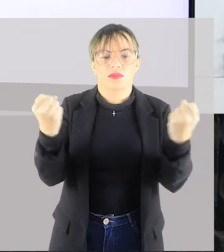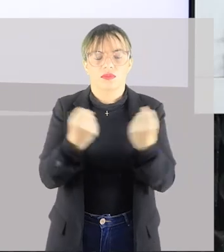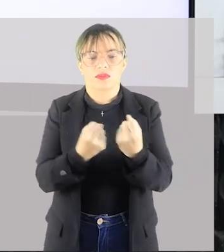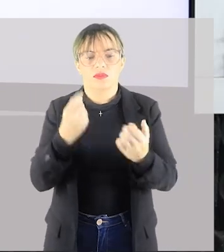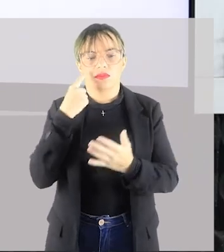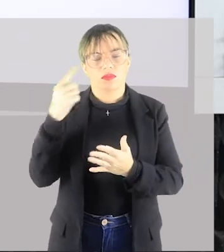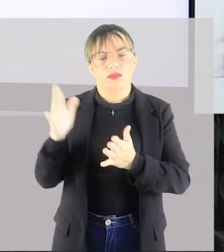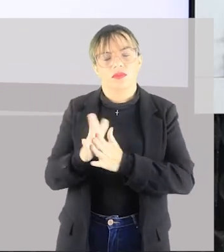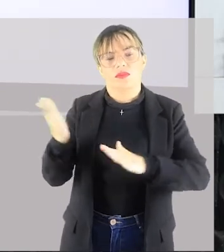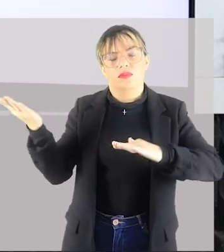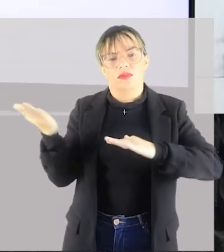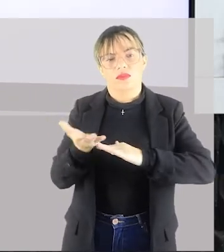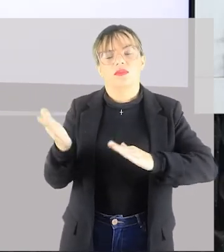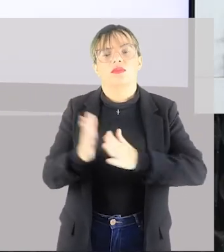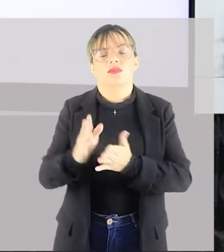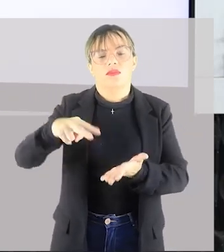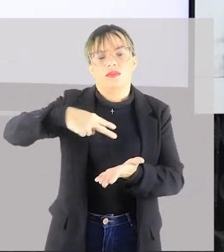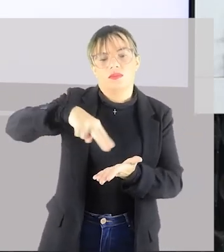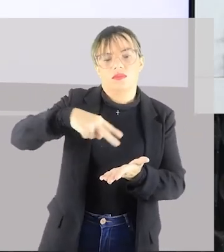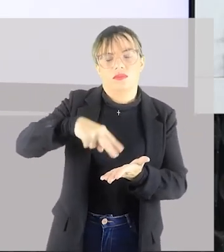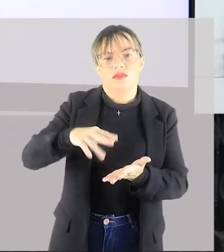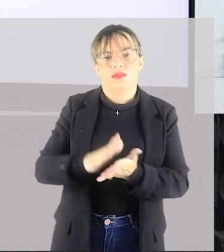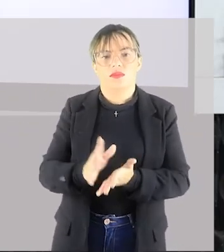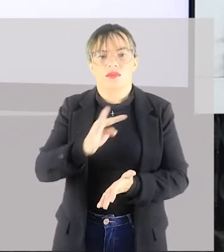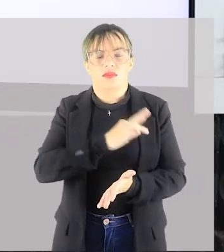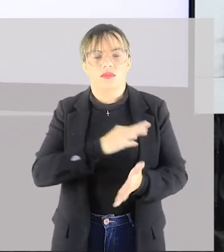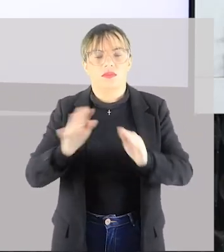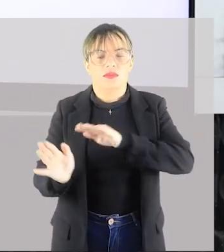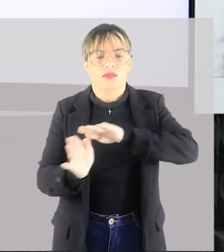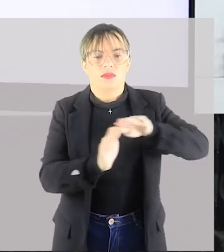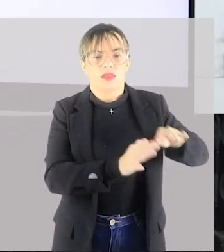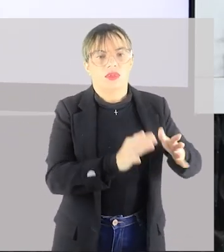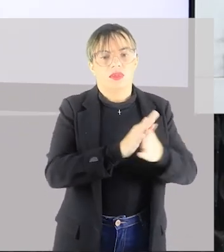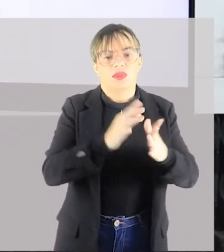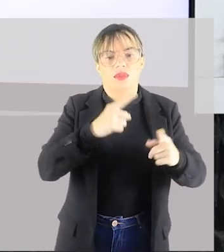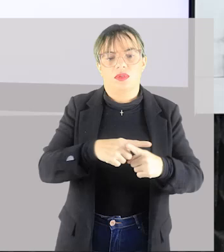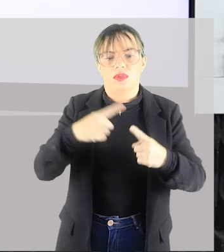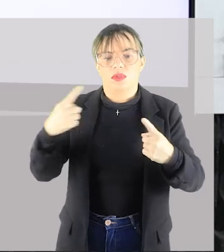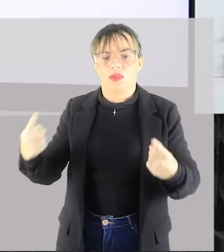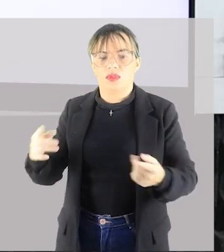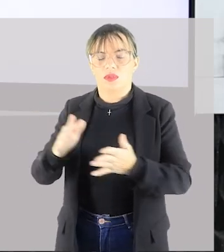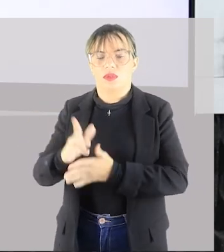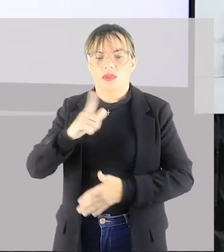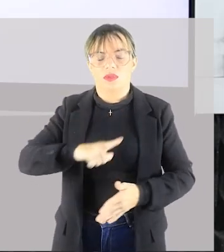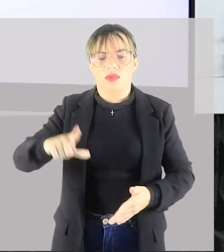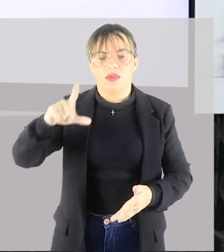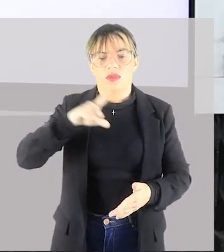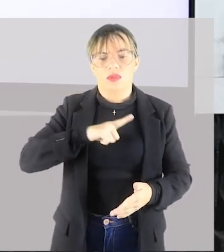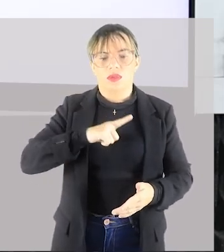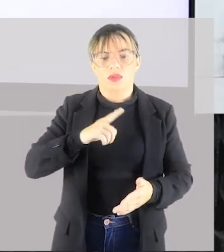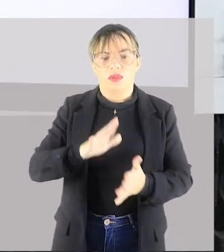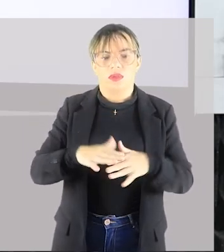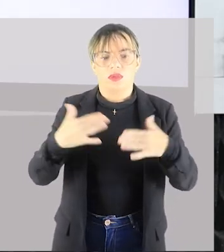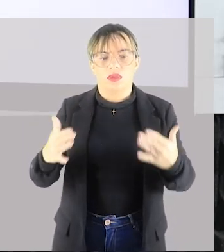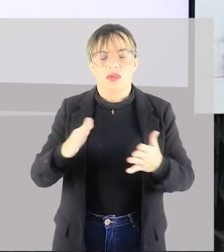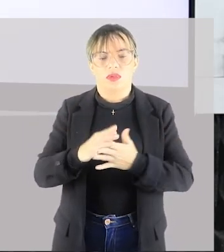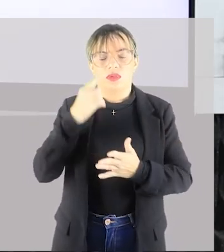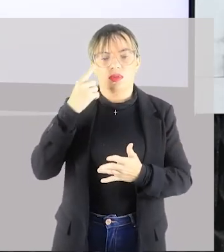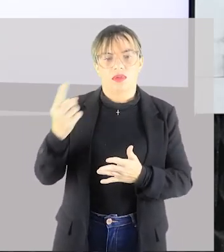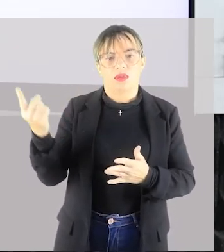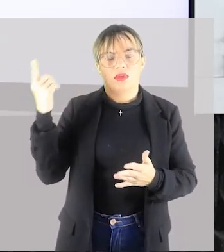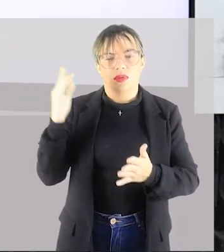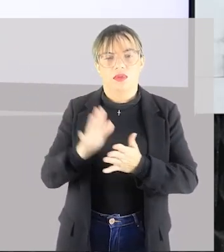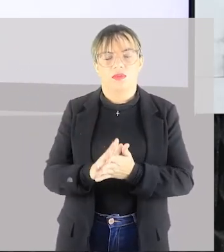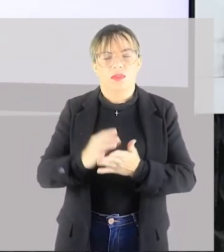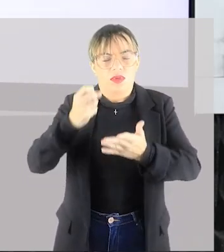danças contemporâneas, elas deixam a técnica de lado, mas têm ainda esse teor